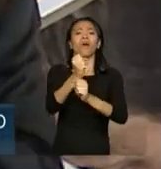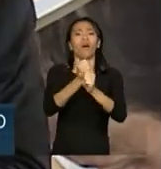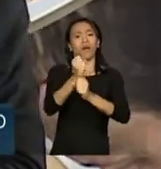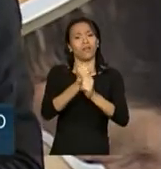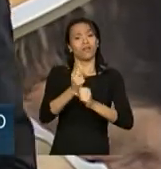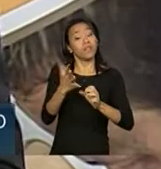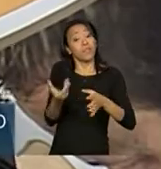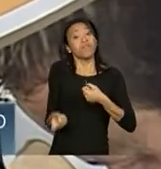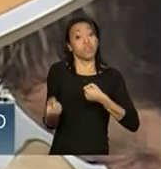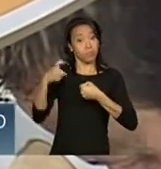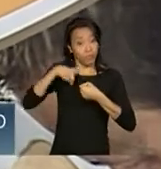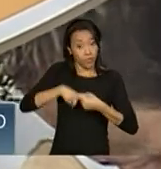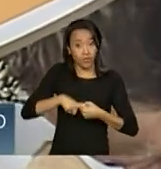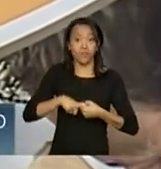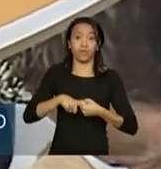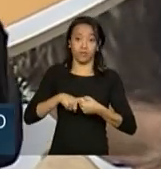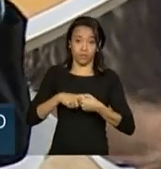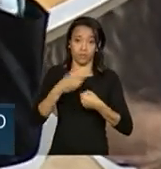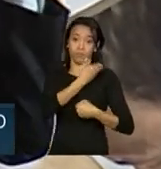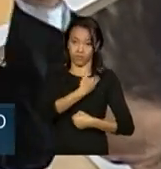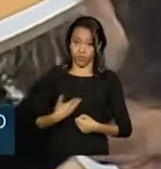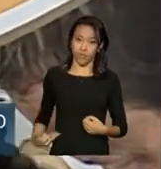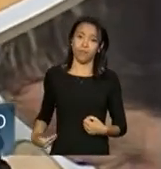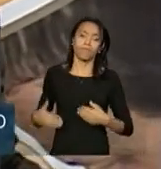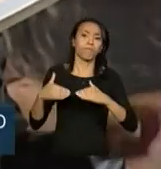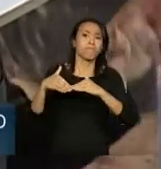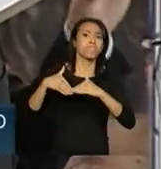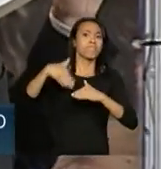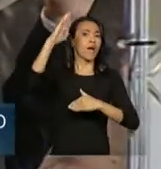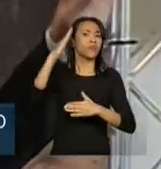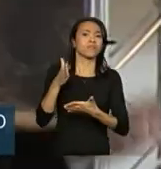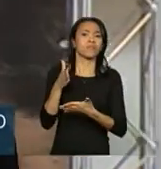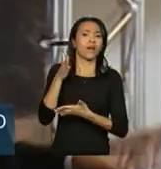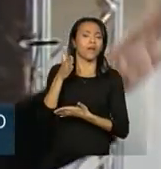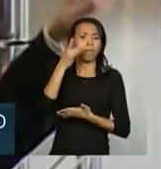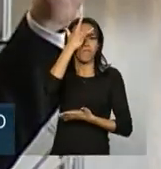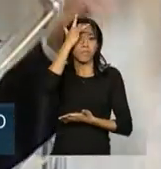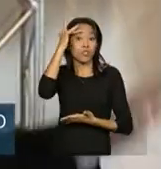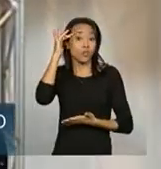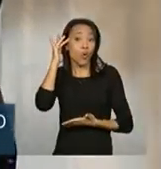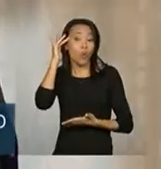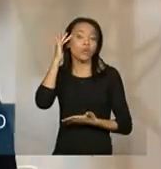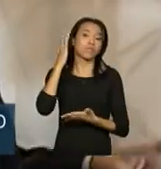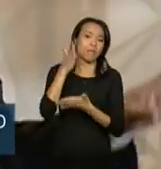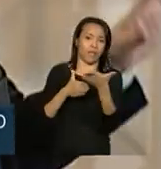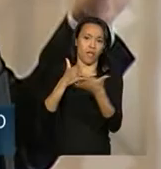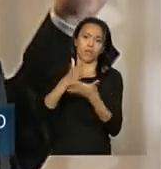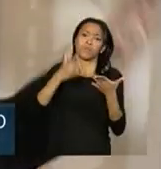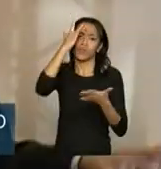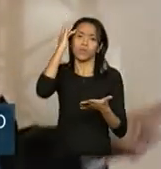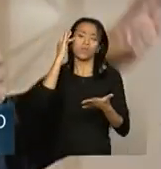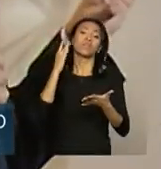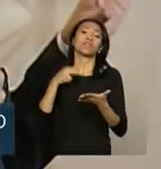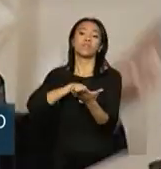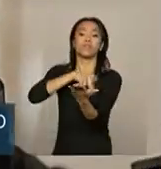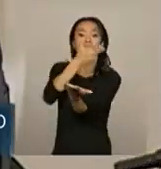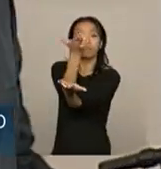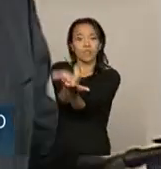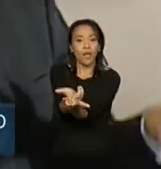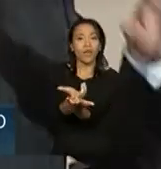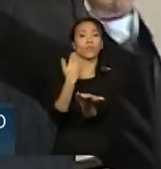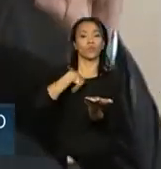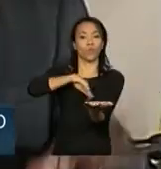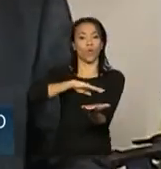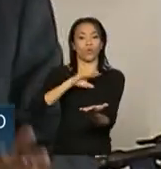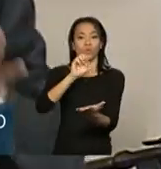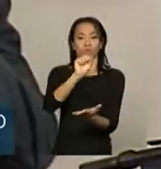parcerias de atendimento. Mais da metade das pessoas que se internam no nosso Sistema Único de Saúde,